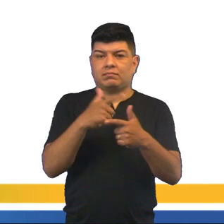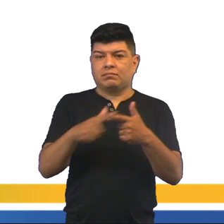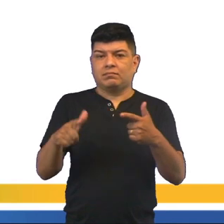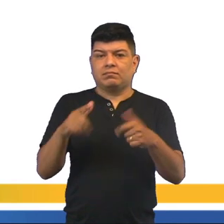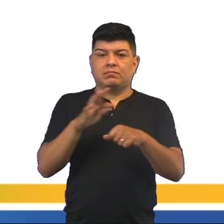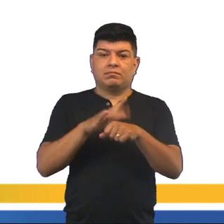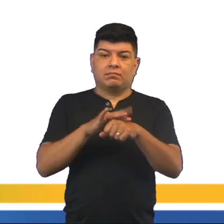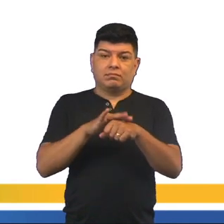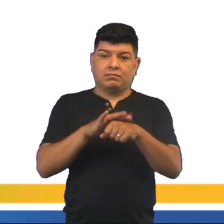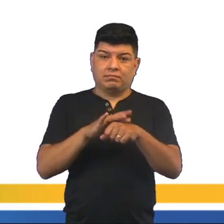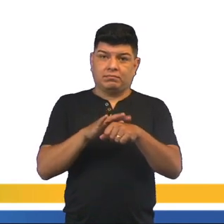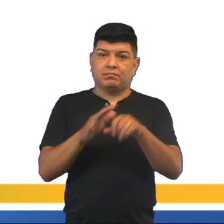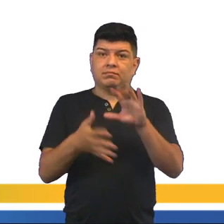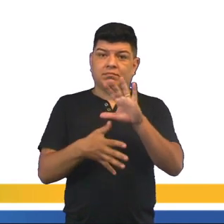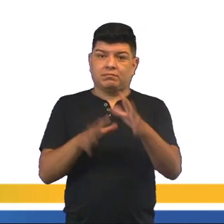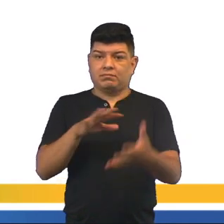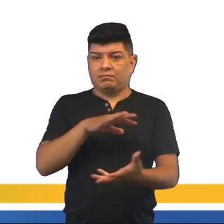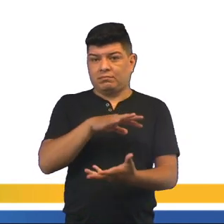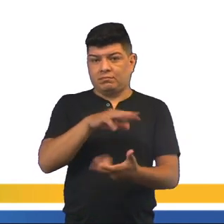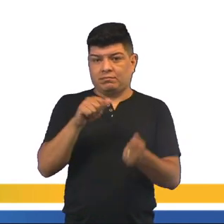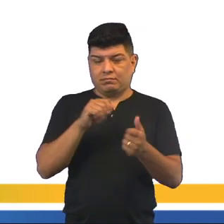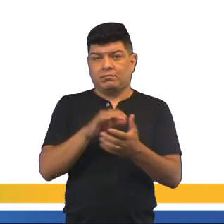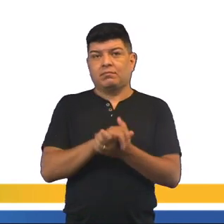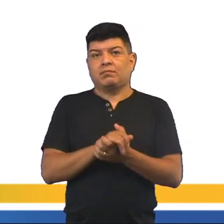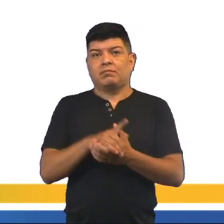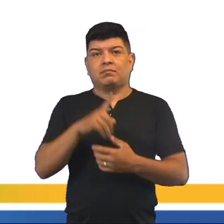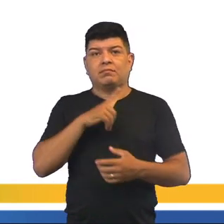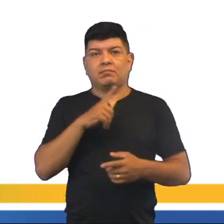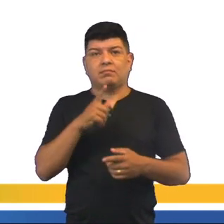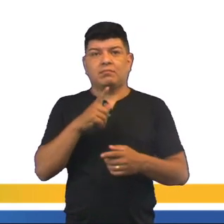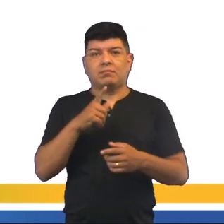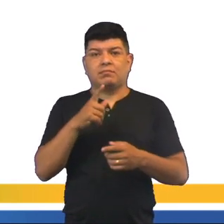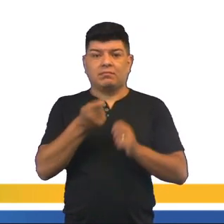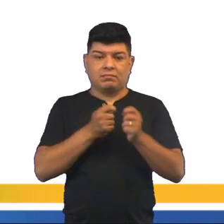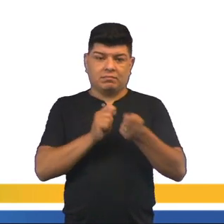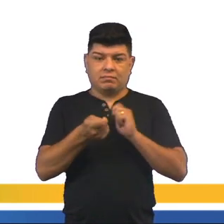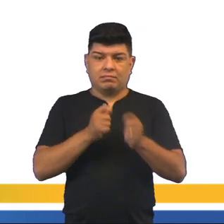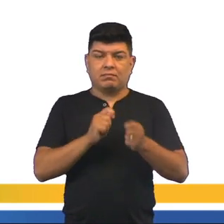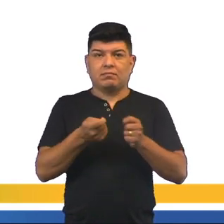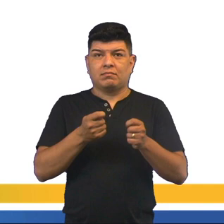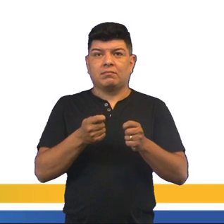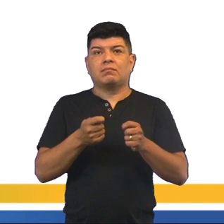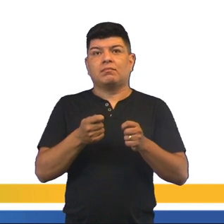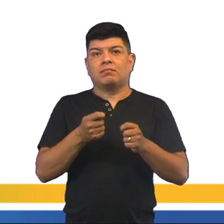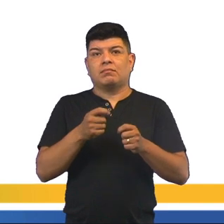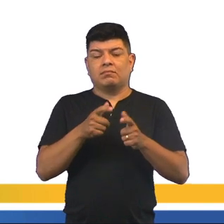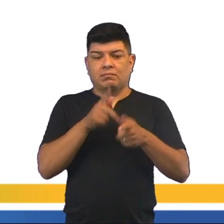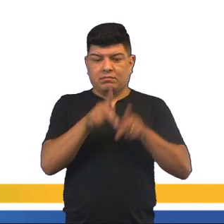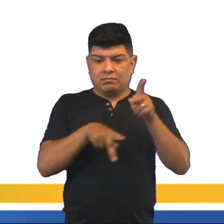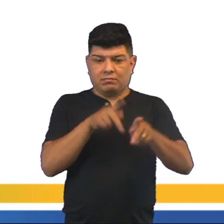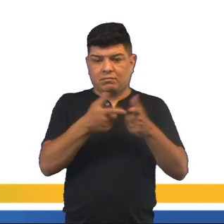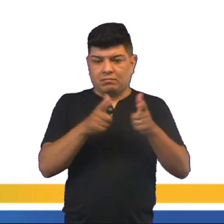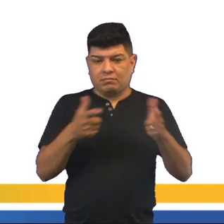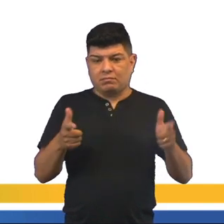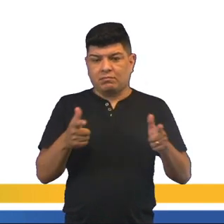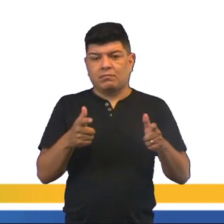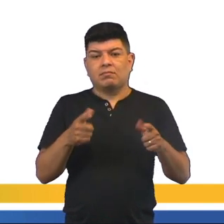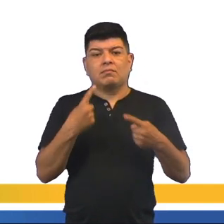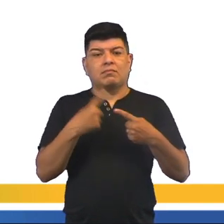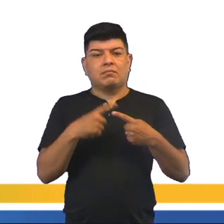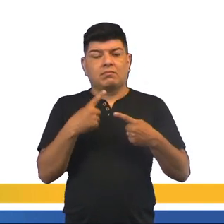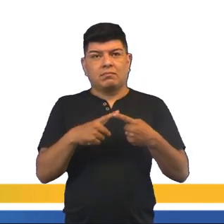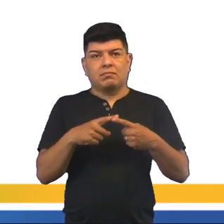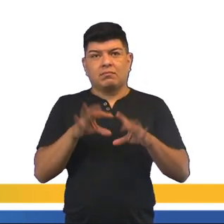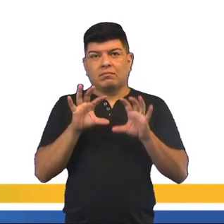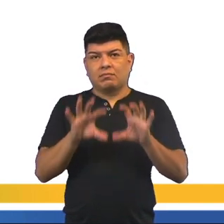epidemias, nem me fale de epidemias. Para que houvesse um controle do crescimento desordenado da população. Porque, segundo